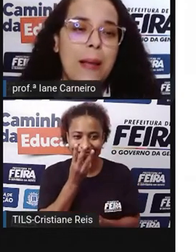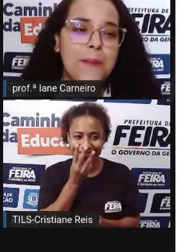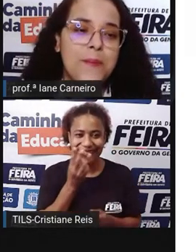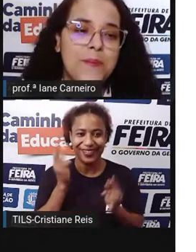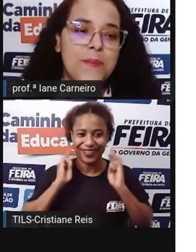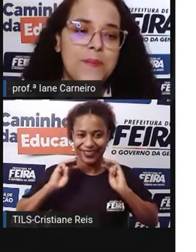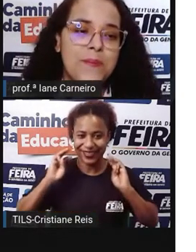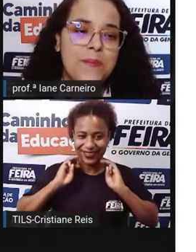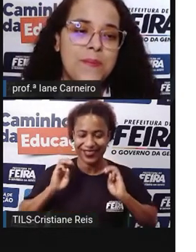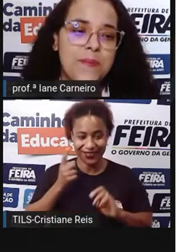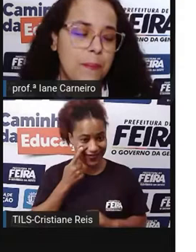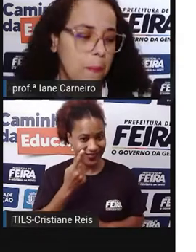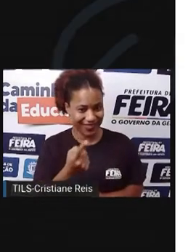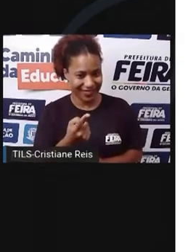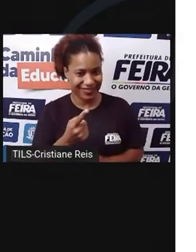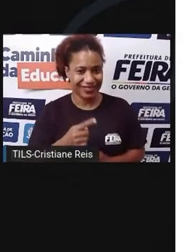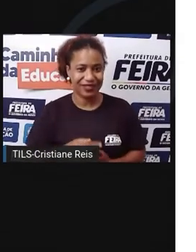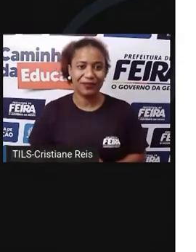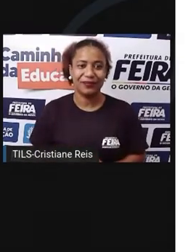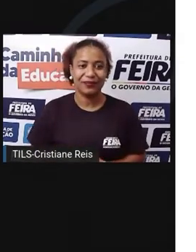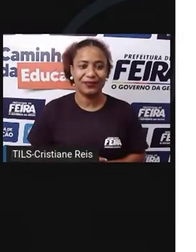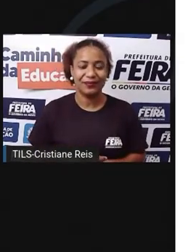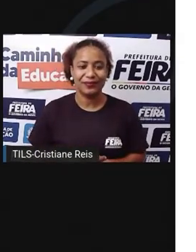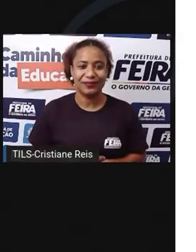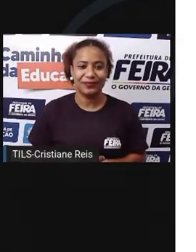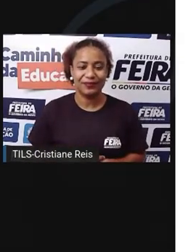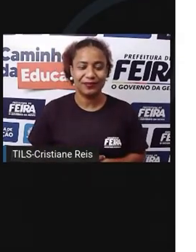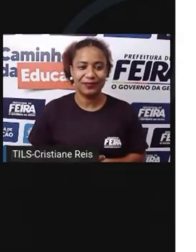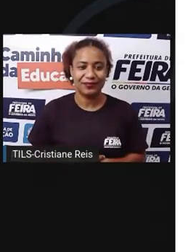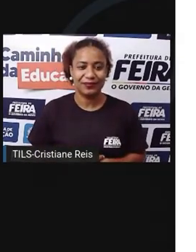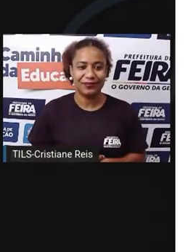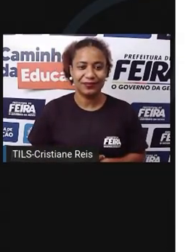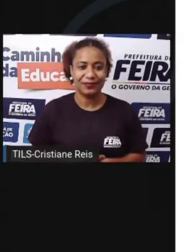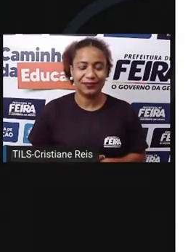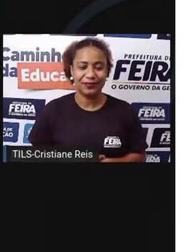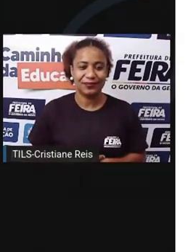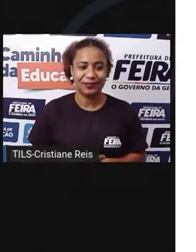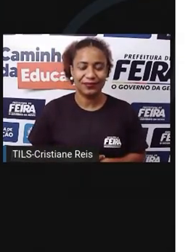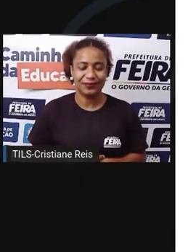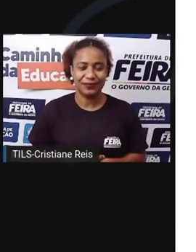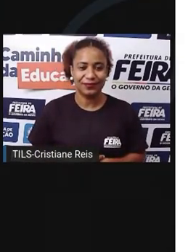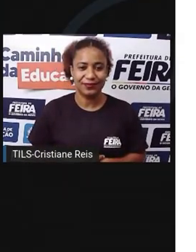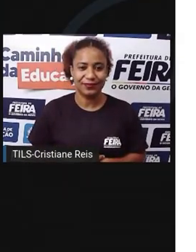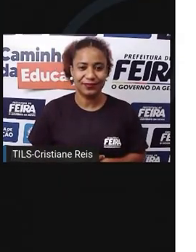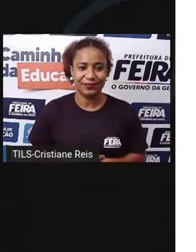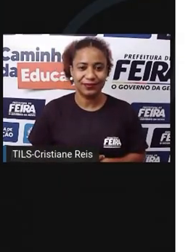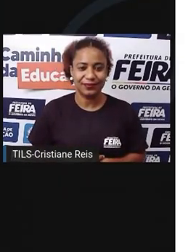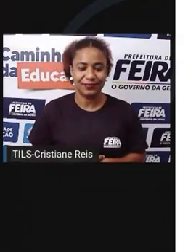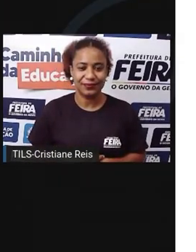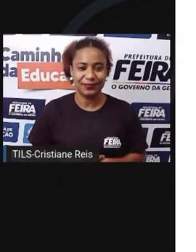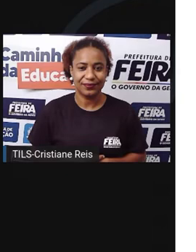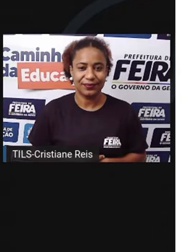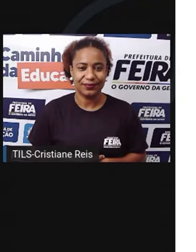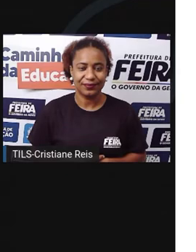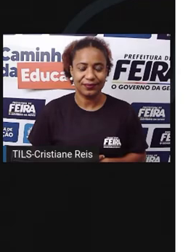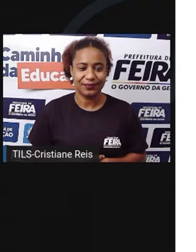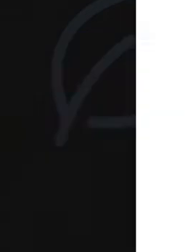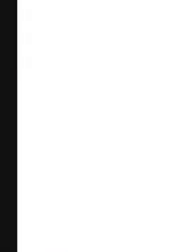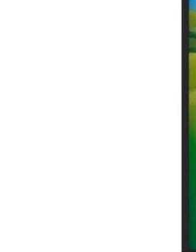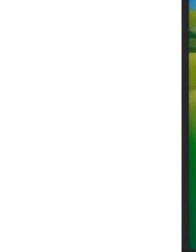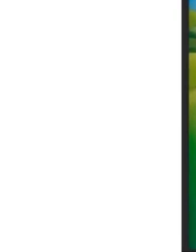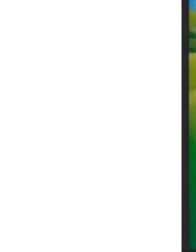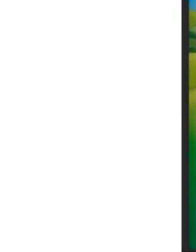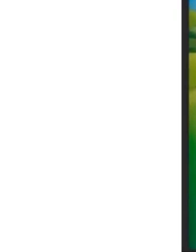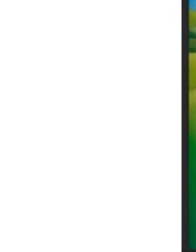Vamos lá. Falou em pular, vou contar a lenda do Saci, que teve a participação do Chico Bento. Hum, tá em